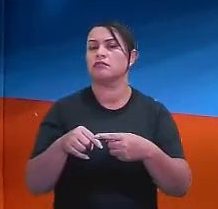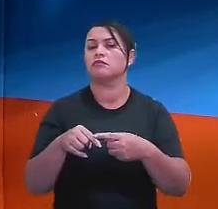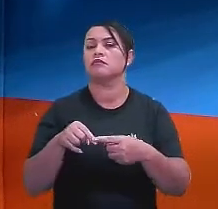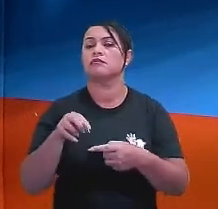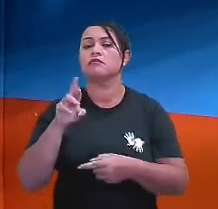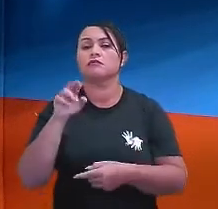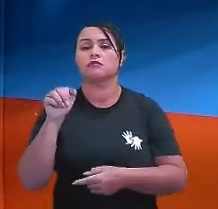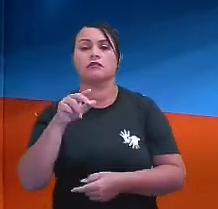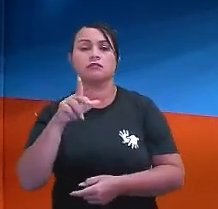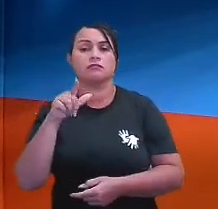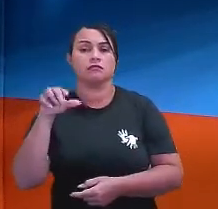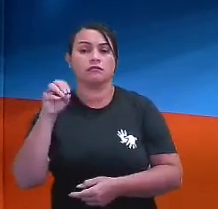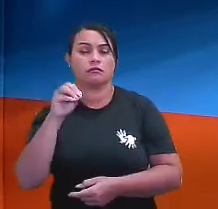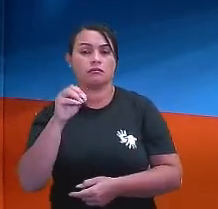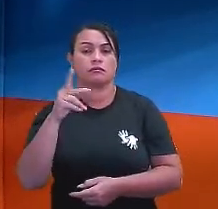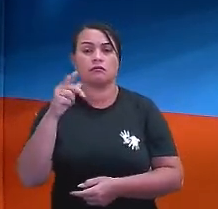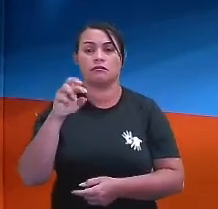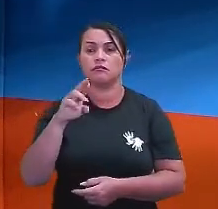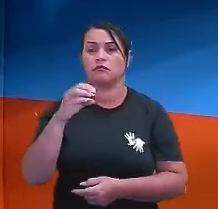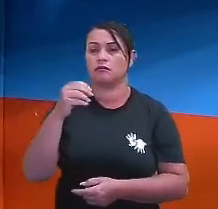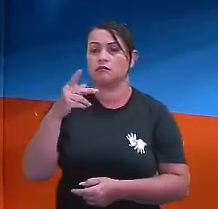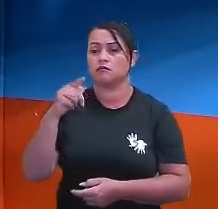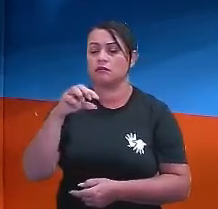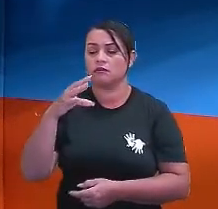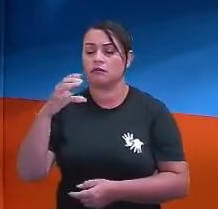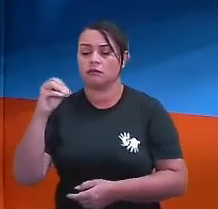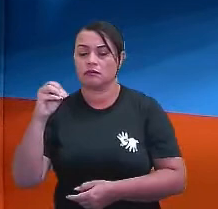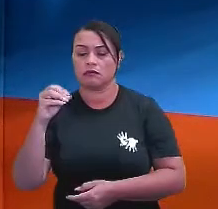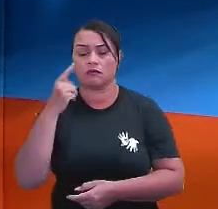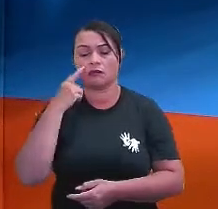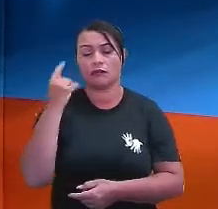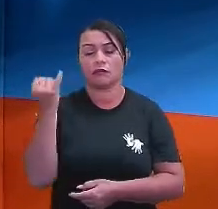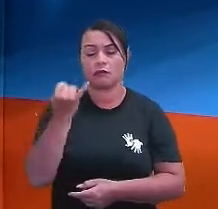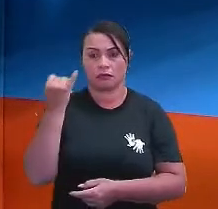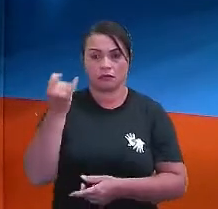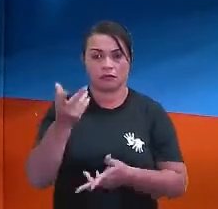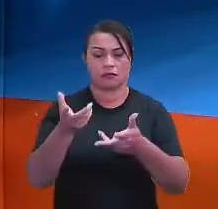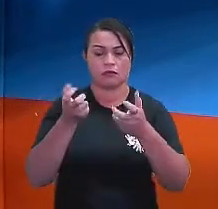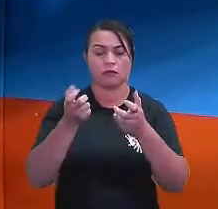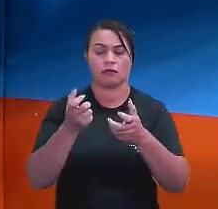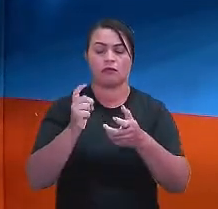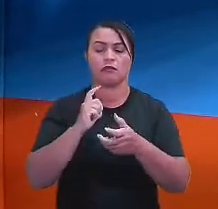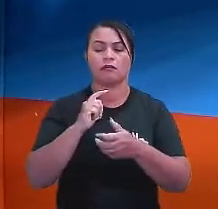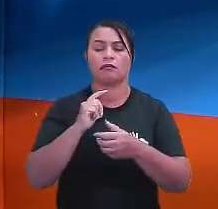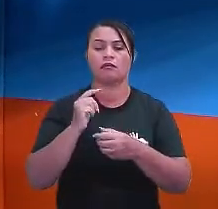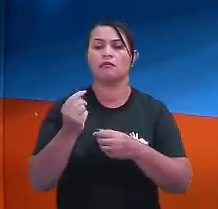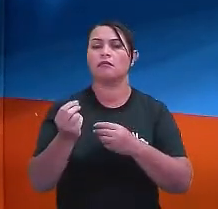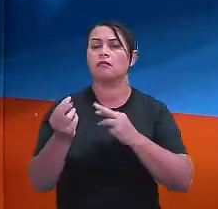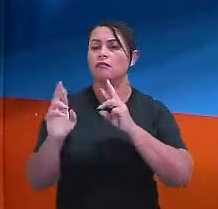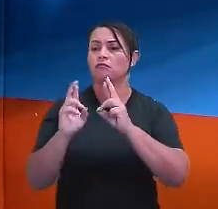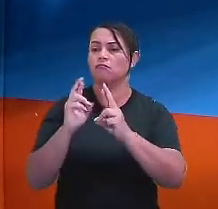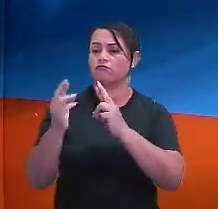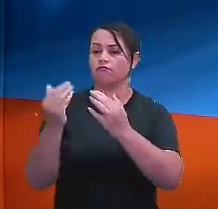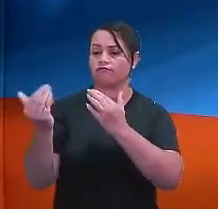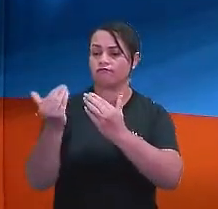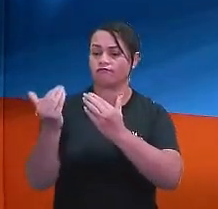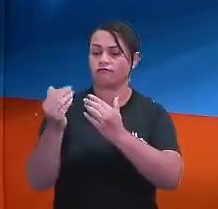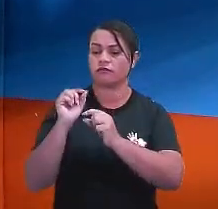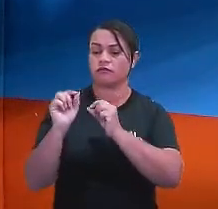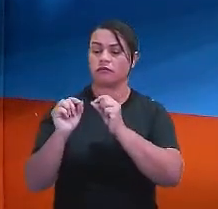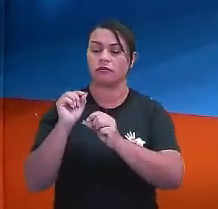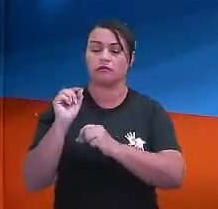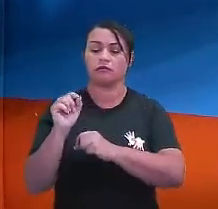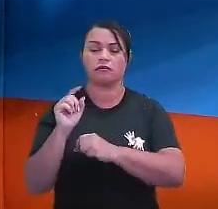razão e proporção, tá? Então, é importante que a gente perceba isso. Então, dentro dessa relação aqui, é